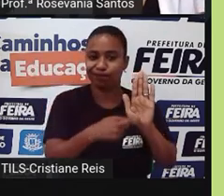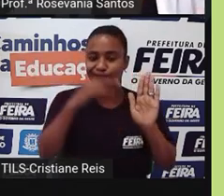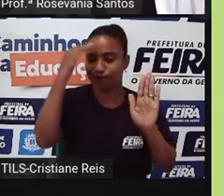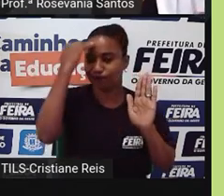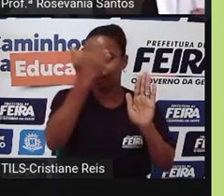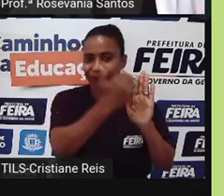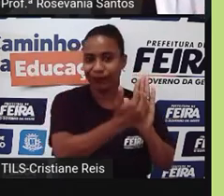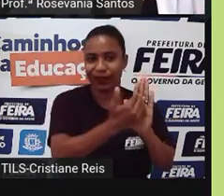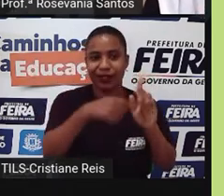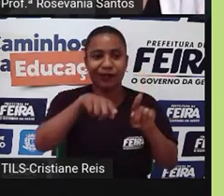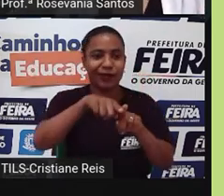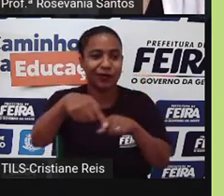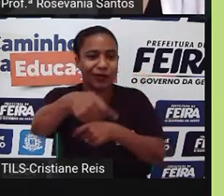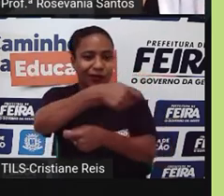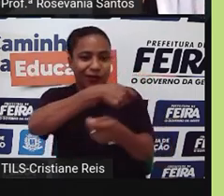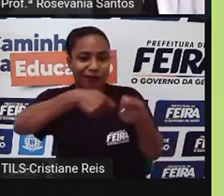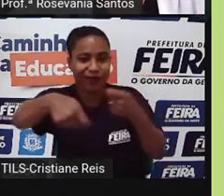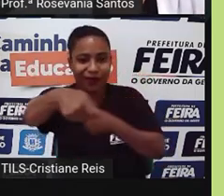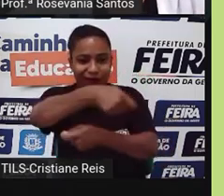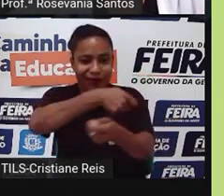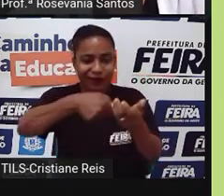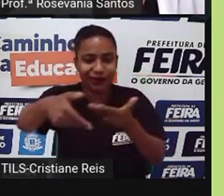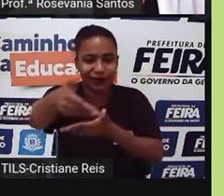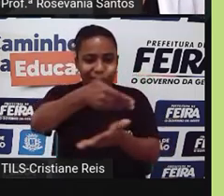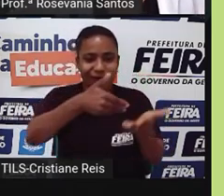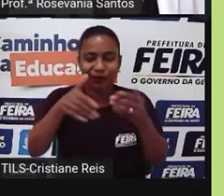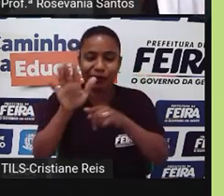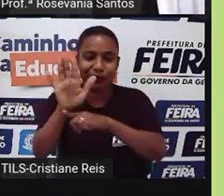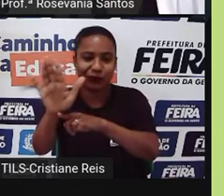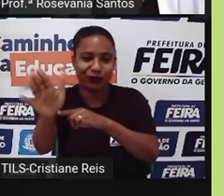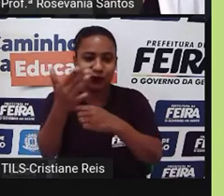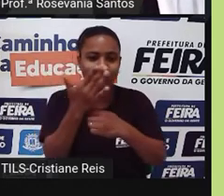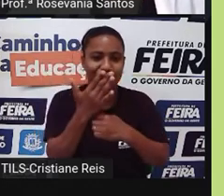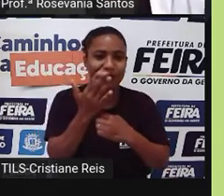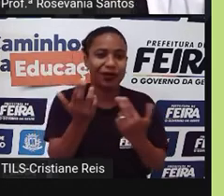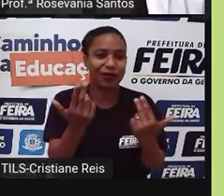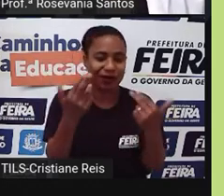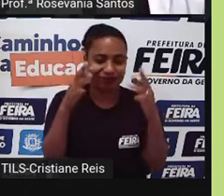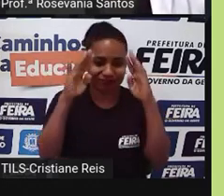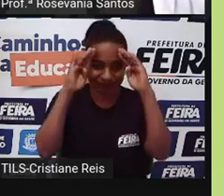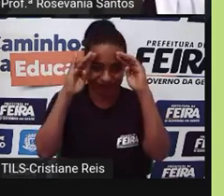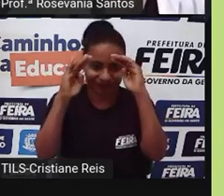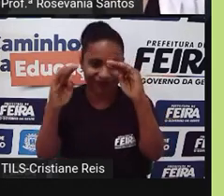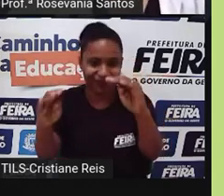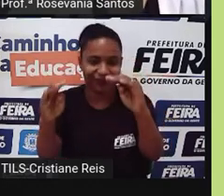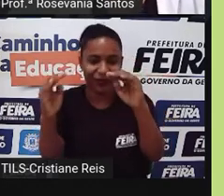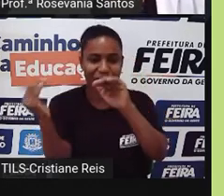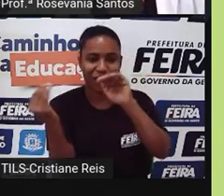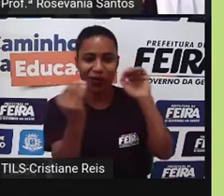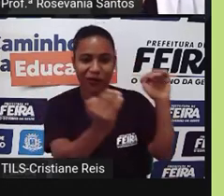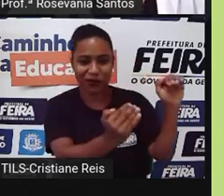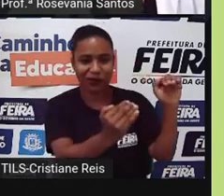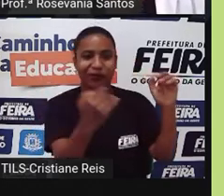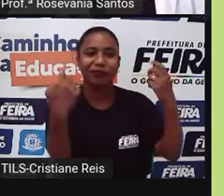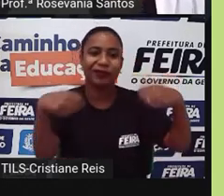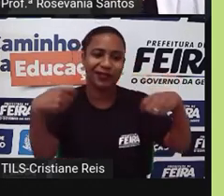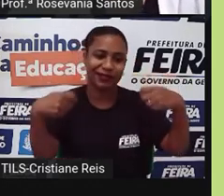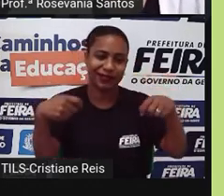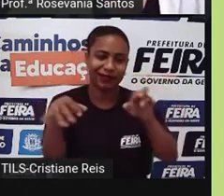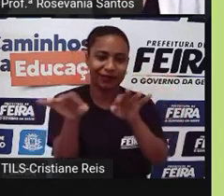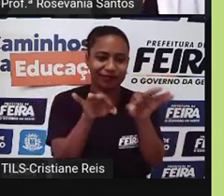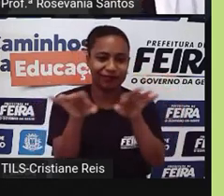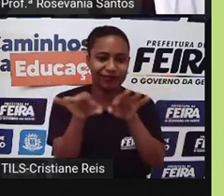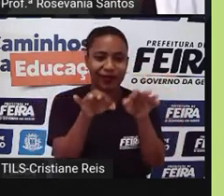comercializavam entre eles e que um país ia suprindo o outro. Então, são muitas questões que eles precisaram, né, para se ajustar,